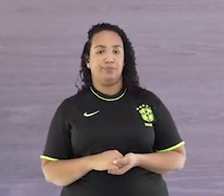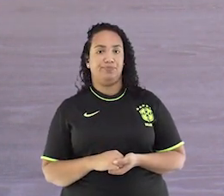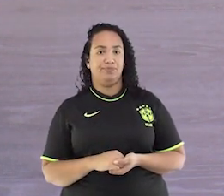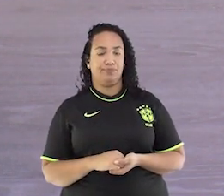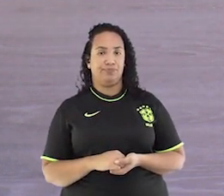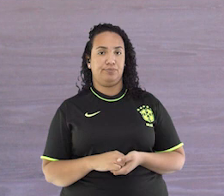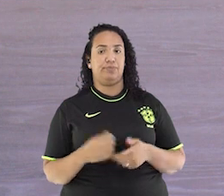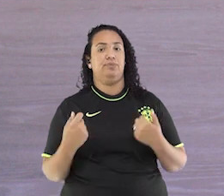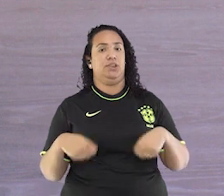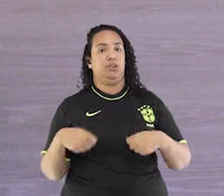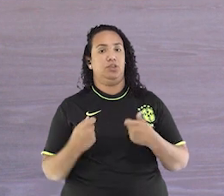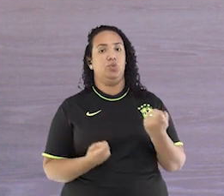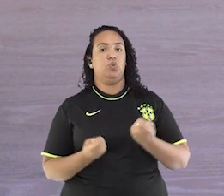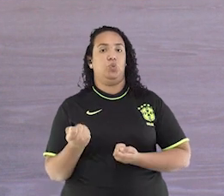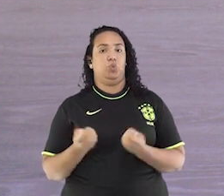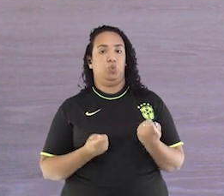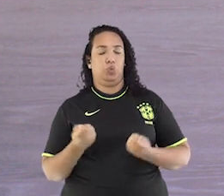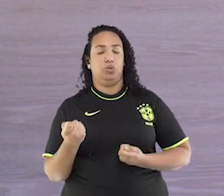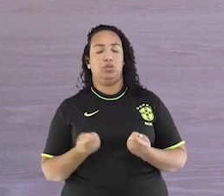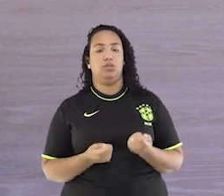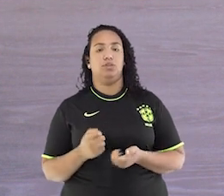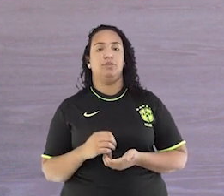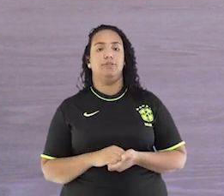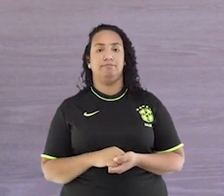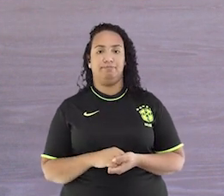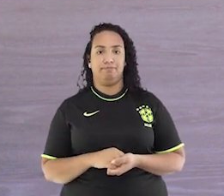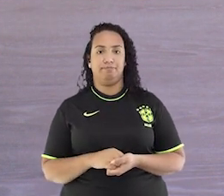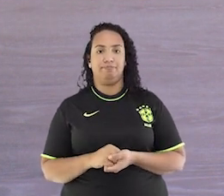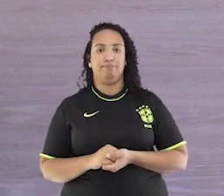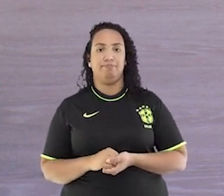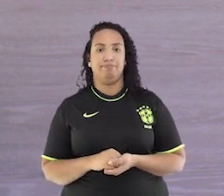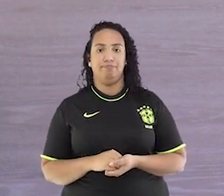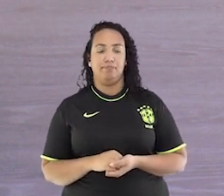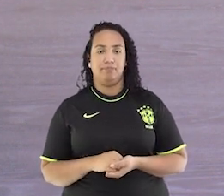Coordenação. Ter noção de espaço, beleza?